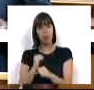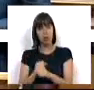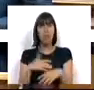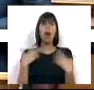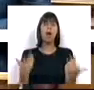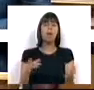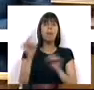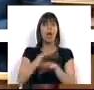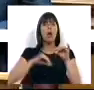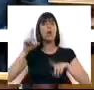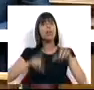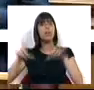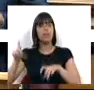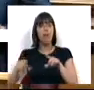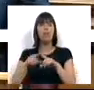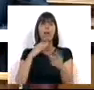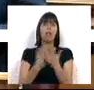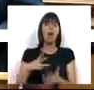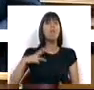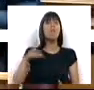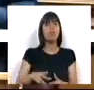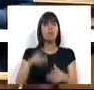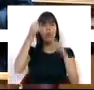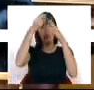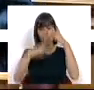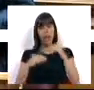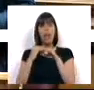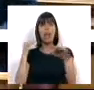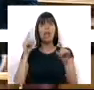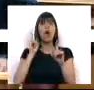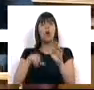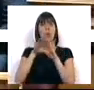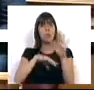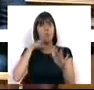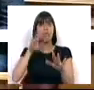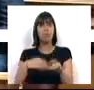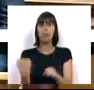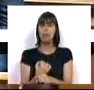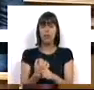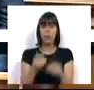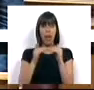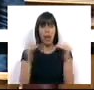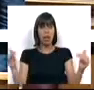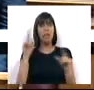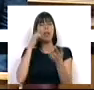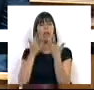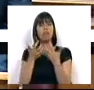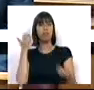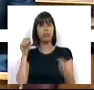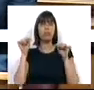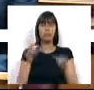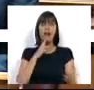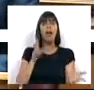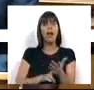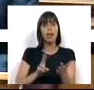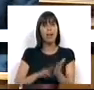ou até do Eurostat, não só colocam Portugal nos lugares cimeiros ao nível da precariedade laboral, como destacam claramente que esta